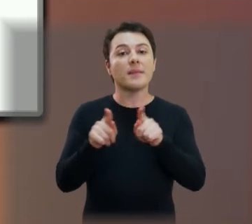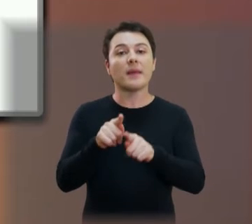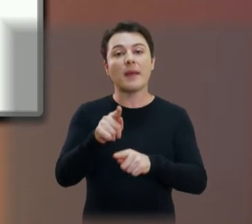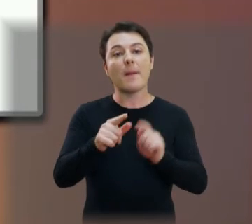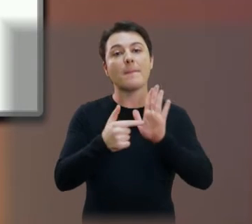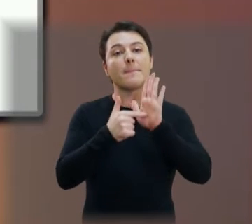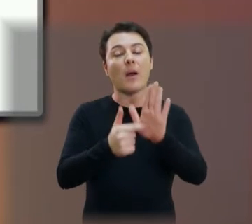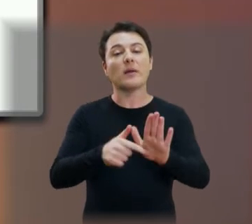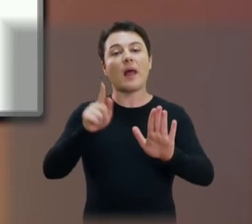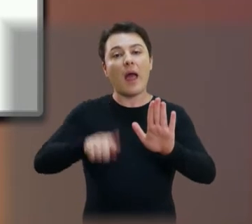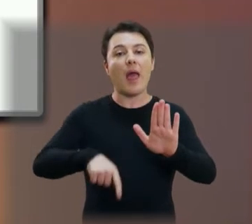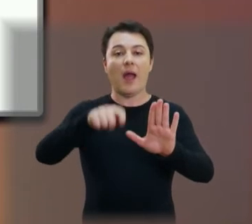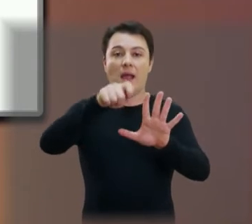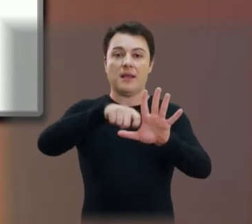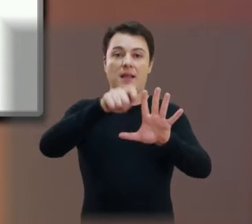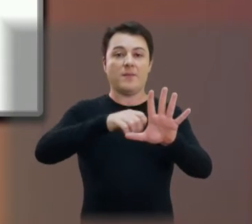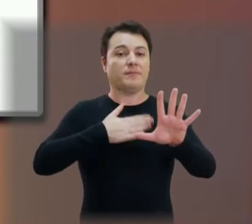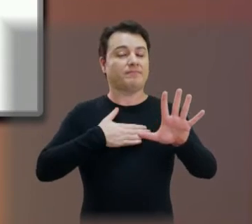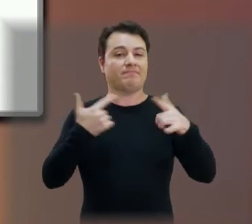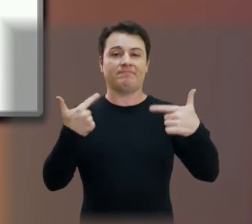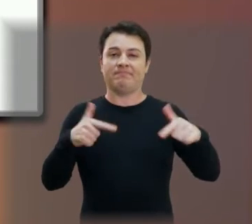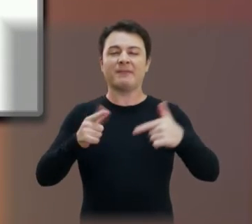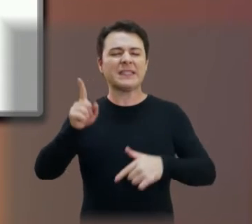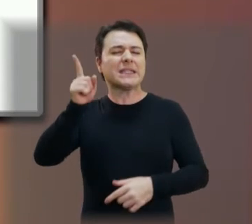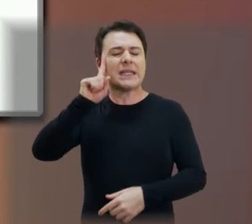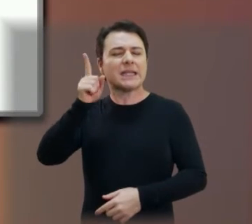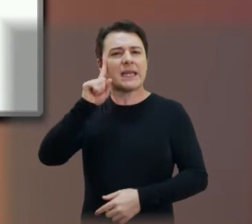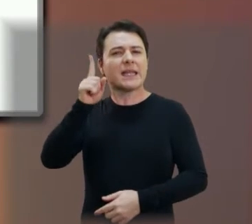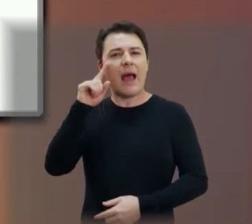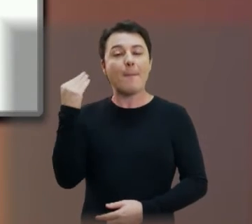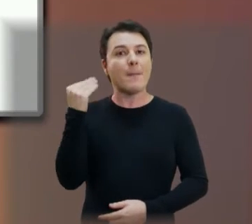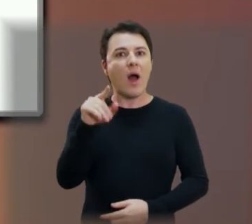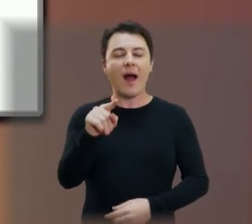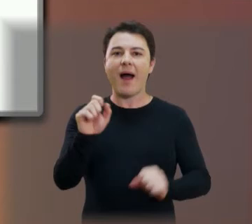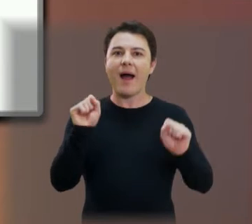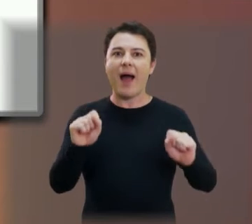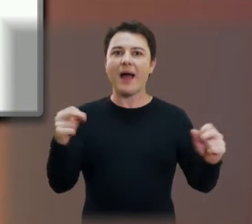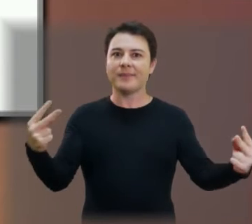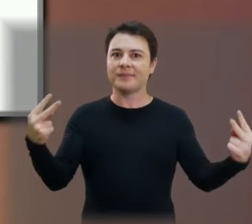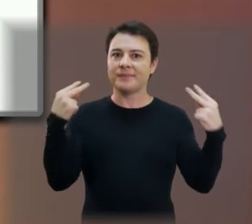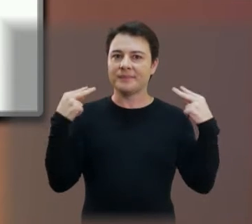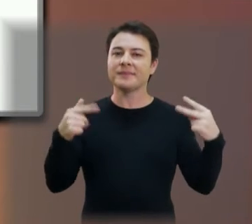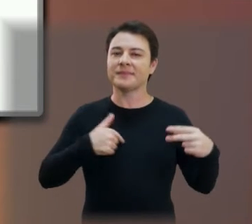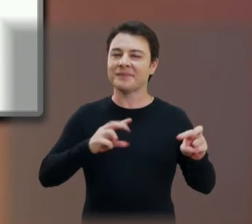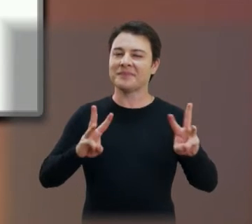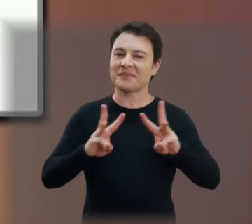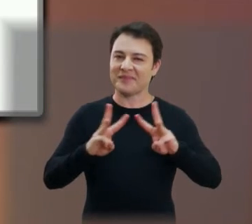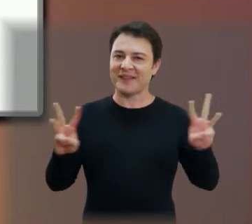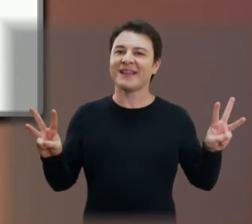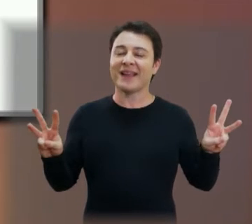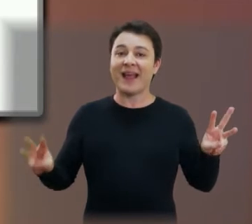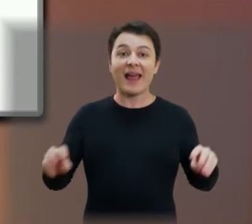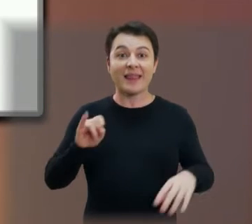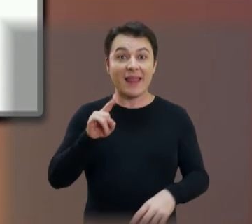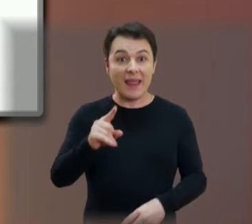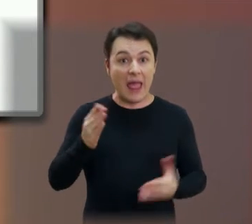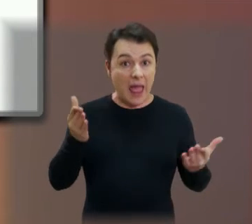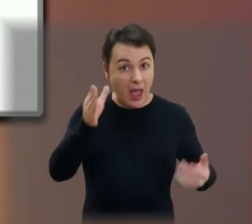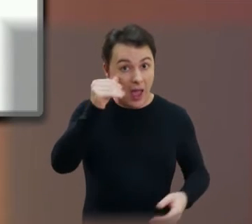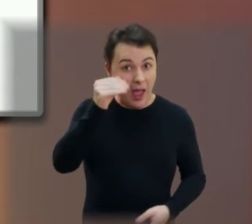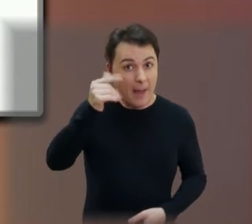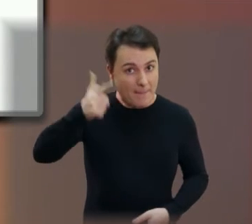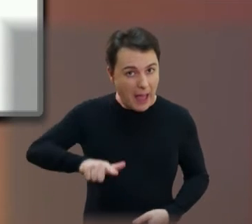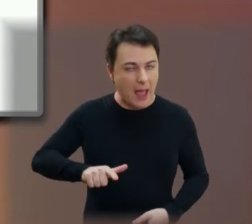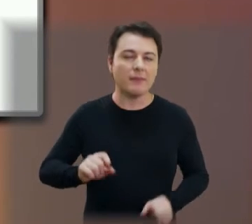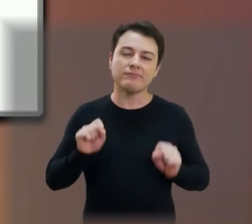a nossa agenda diária. Tudo o que trabalhamos diariamente, vocês conseguem acompanhar também pelo nosso site. Quem quiser saber um pouco mais,